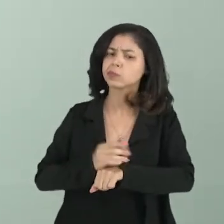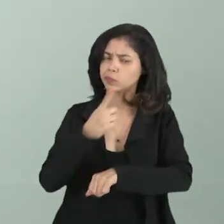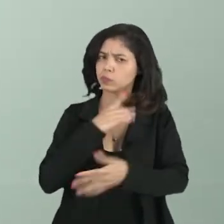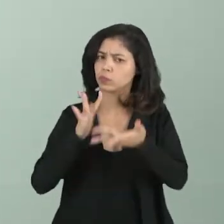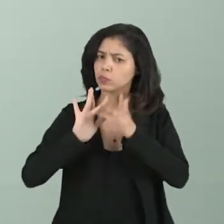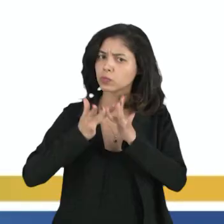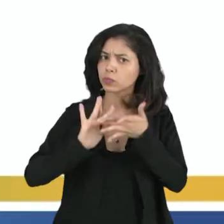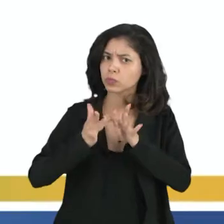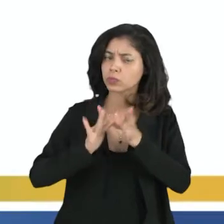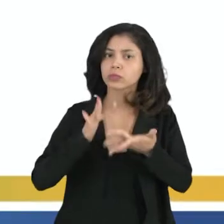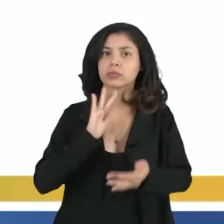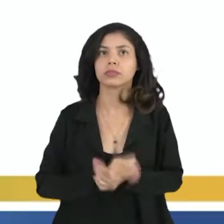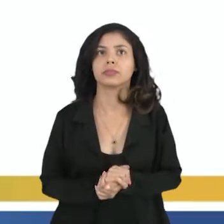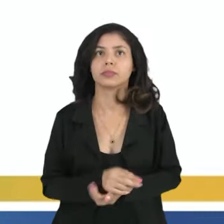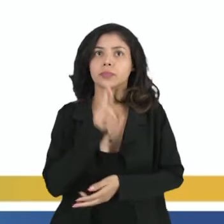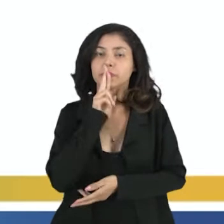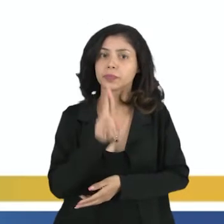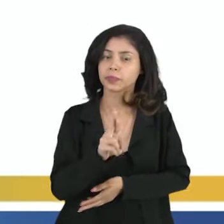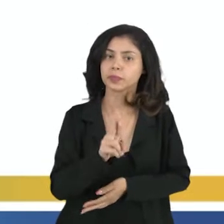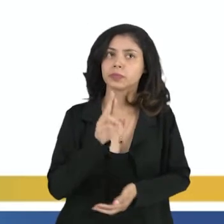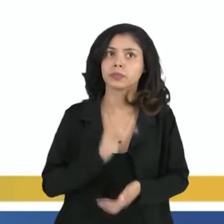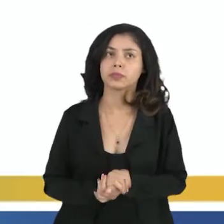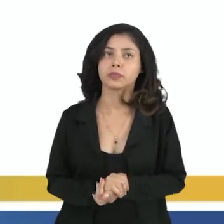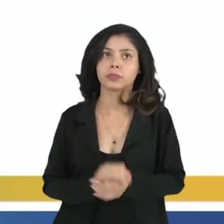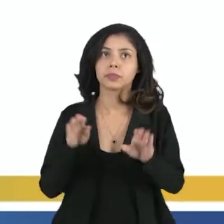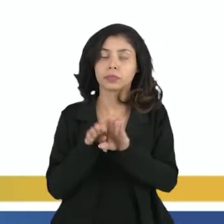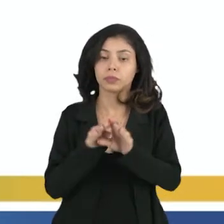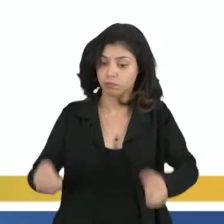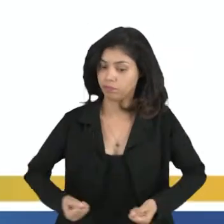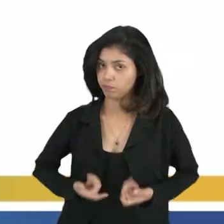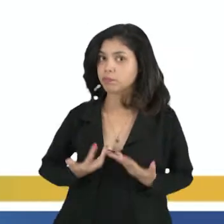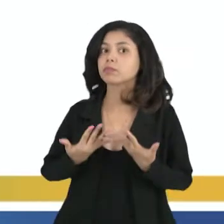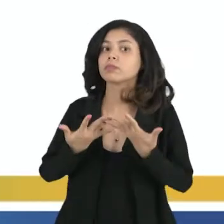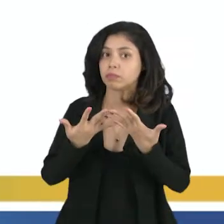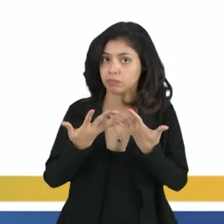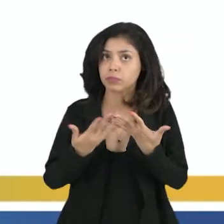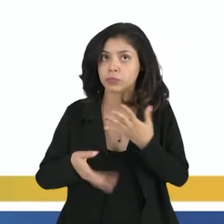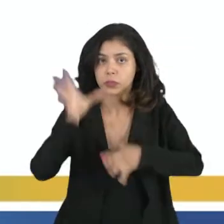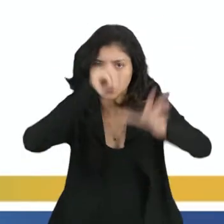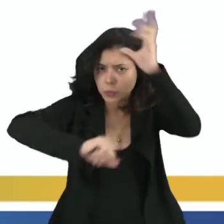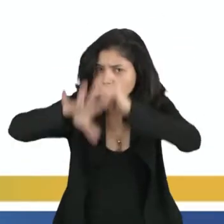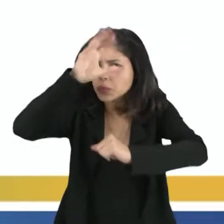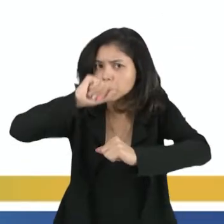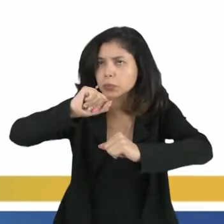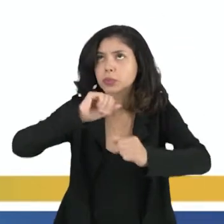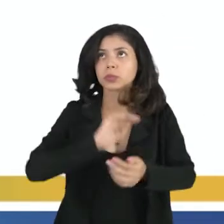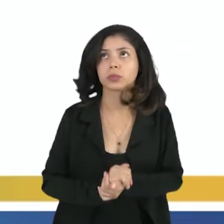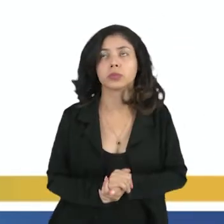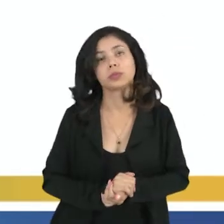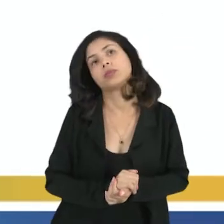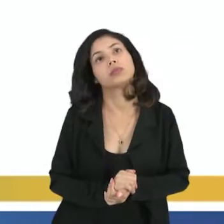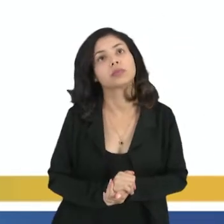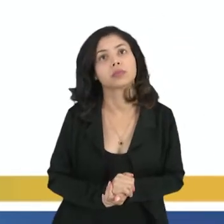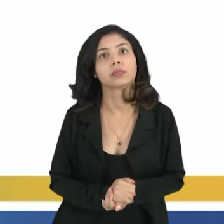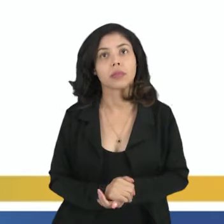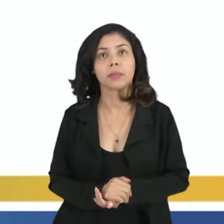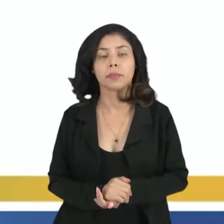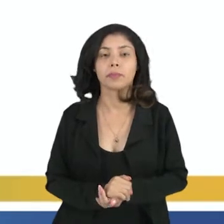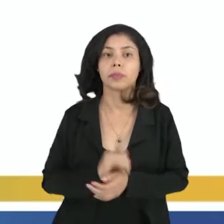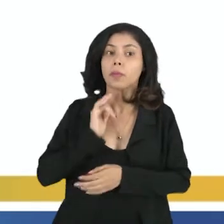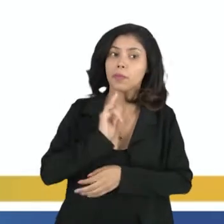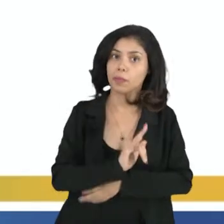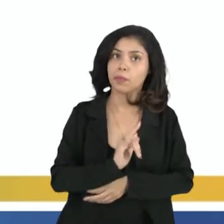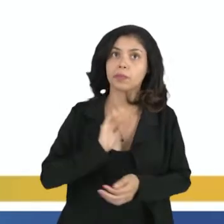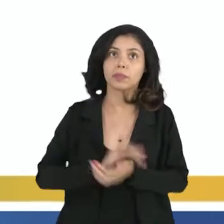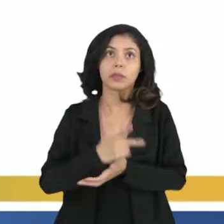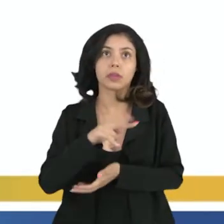contatos. Essa resposta se manifesta por meio de conhecimentos, logos, né? Paixão, que